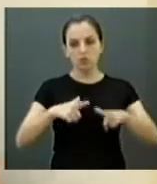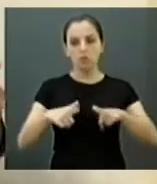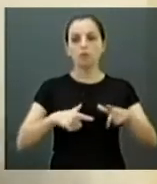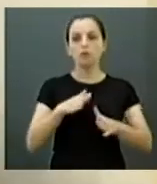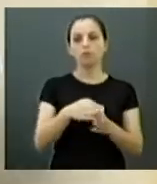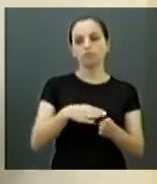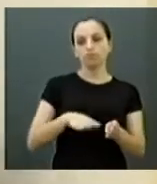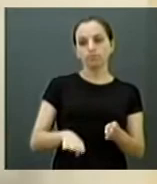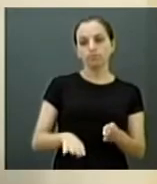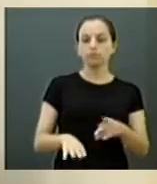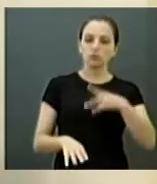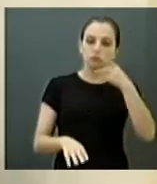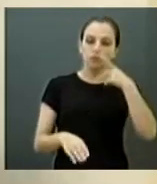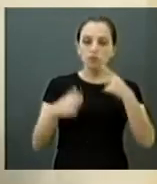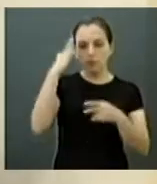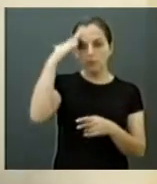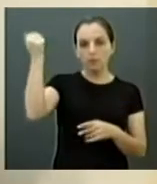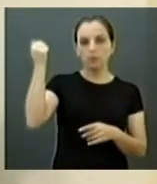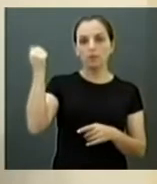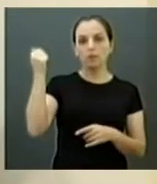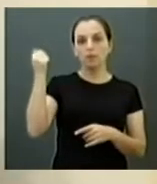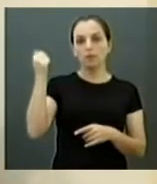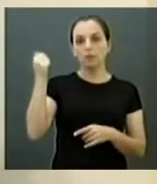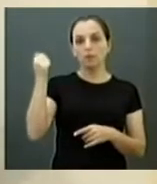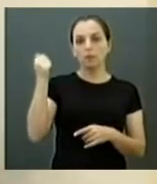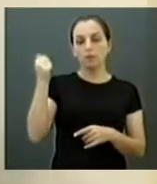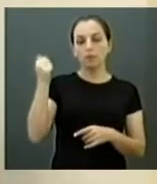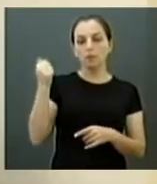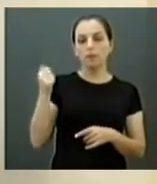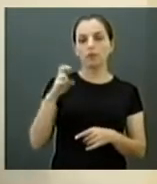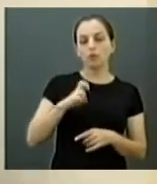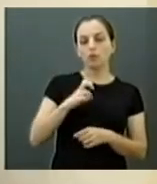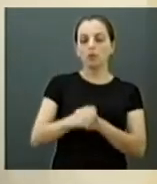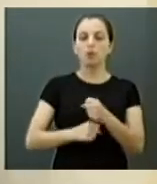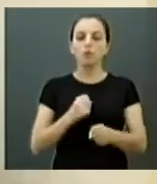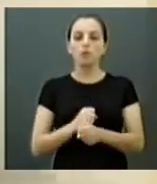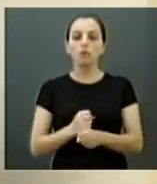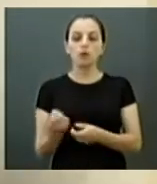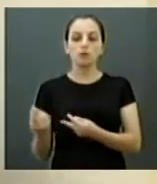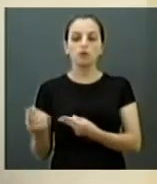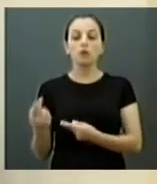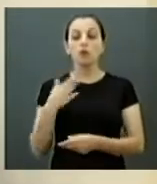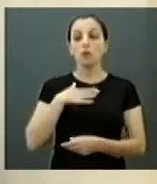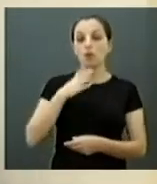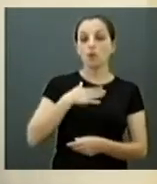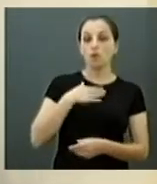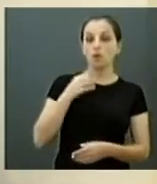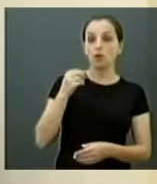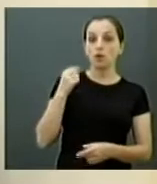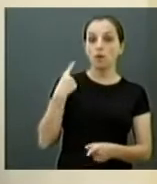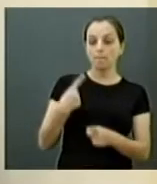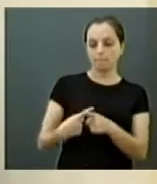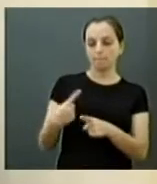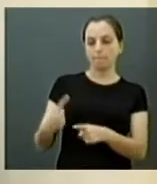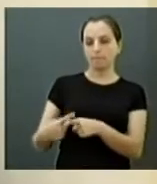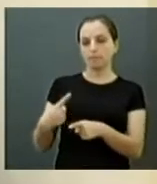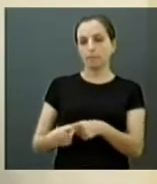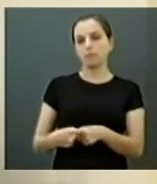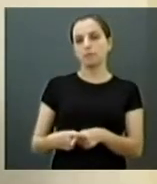os vereadores que sabem qual a recuperação dos últimos cinco anos, que estão no mesmo tempo que eu, pode somar. Se votar hoje nove.